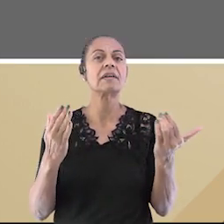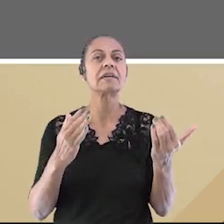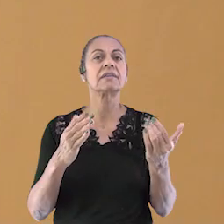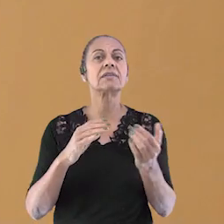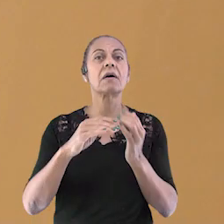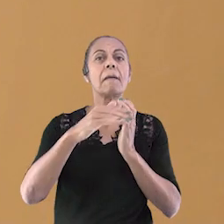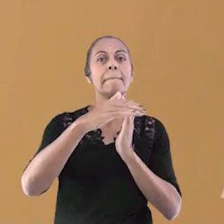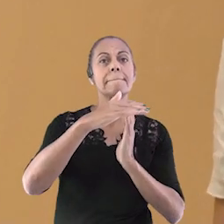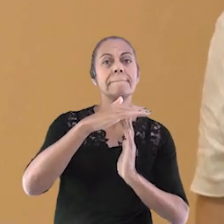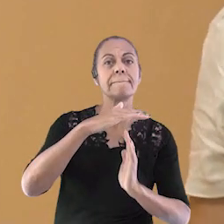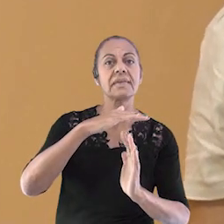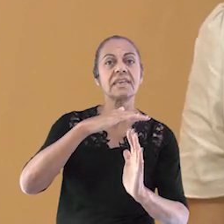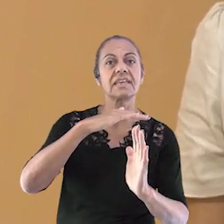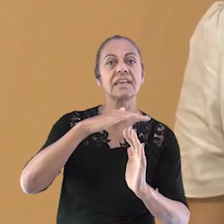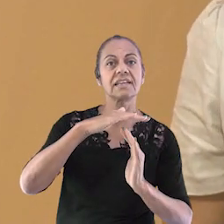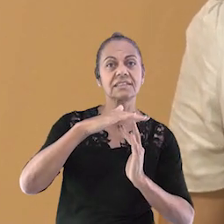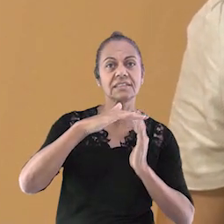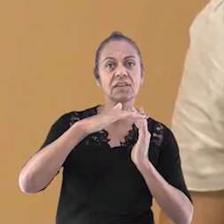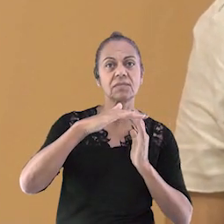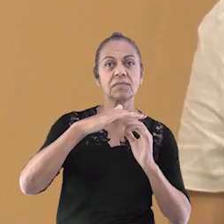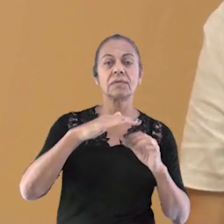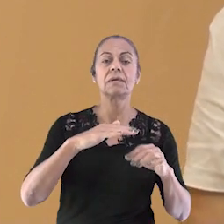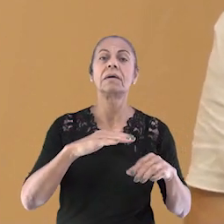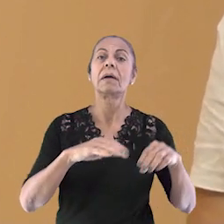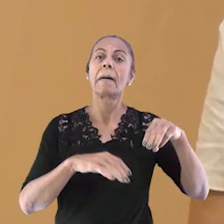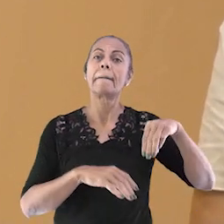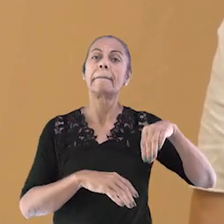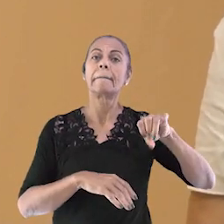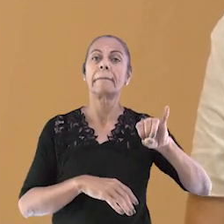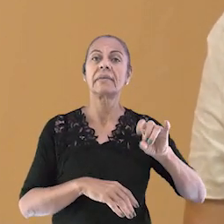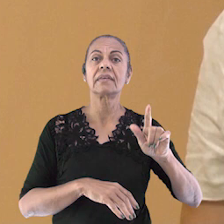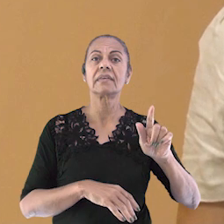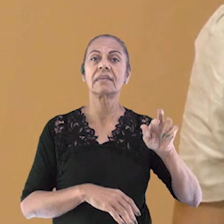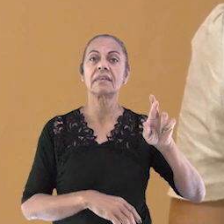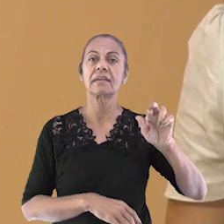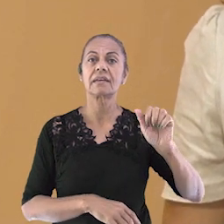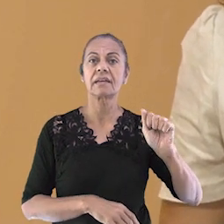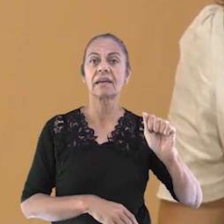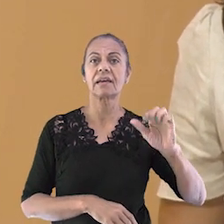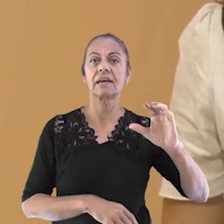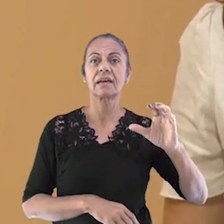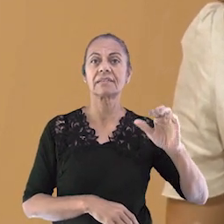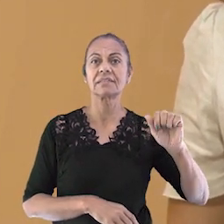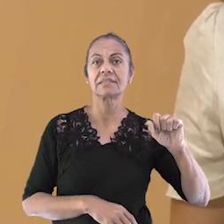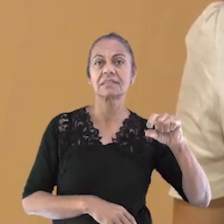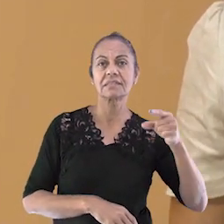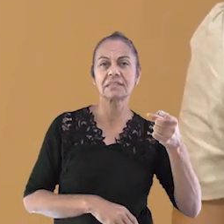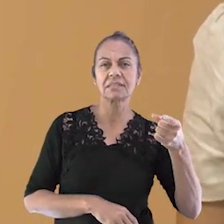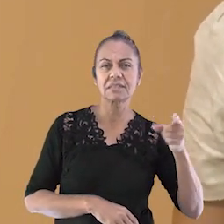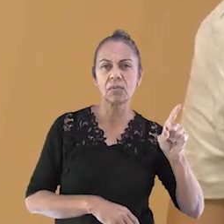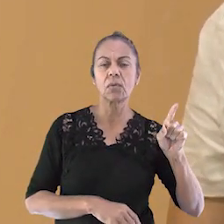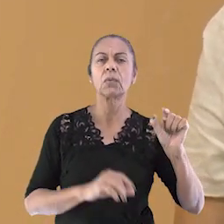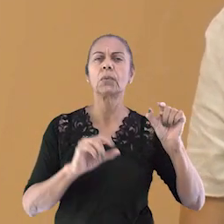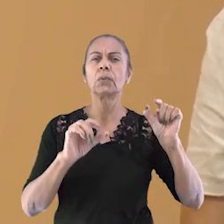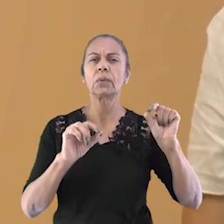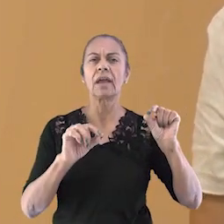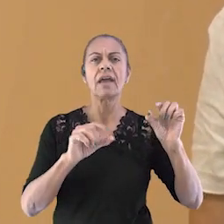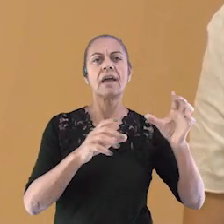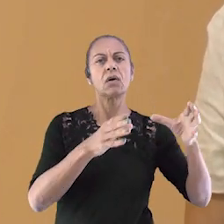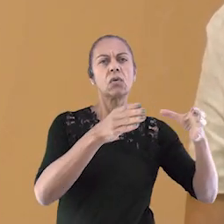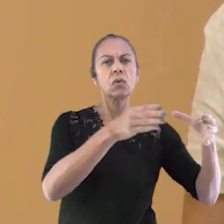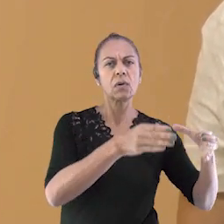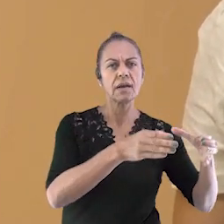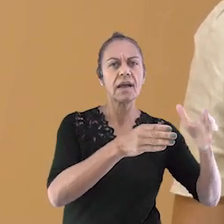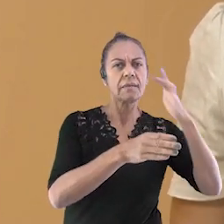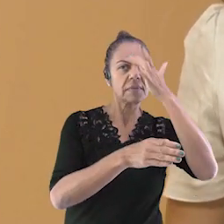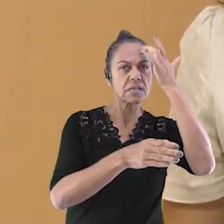deles. Entenderam o que é um pêndulo? E por que não chamamos esse deslocamento, a mobilidade pendular, de migração